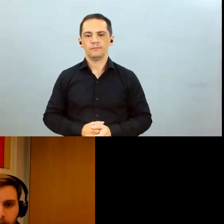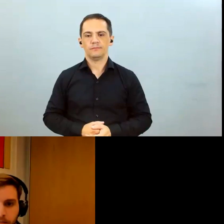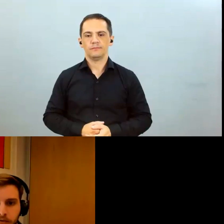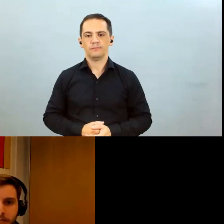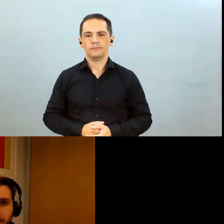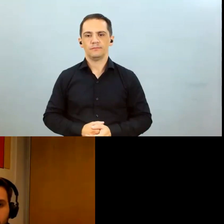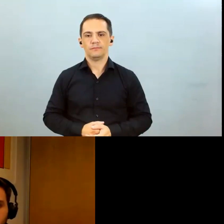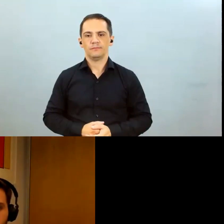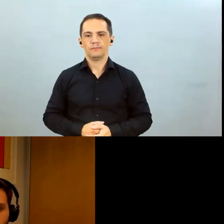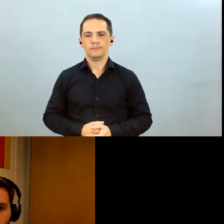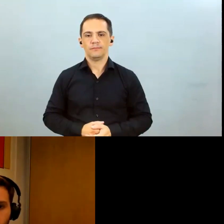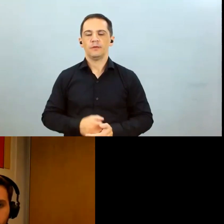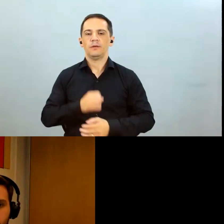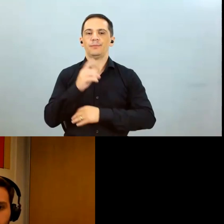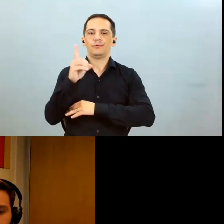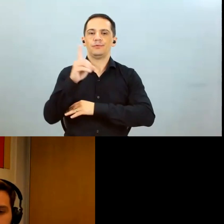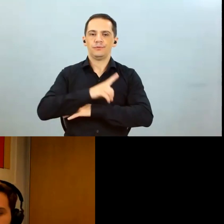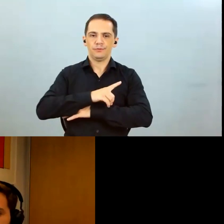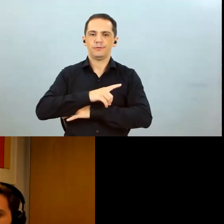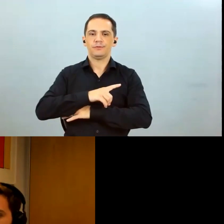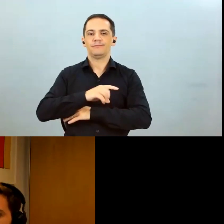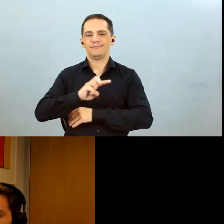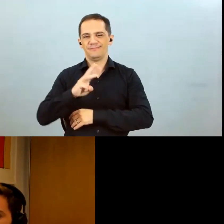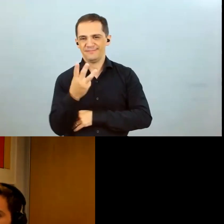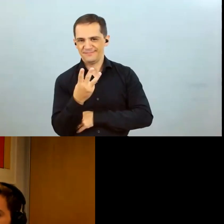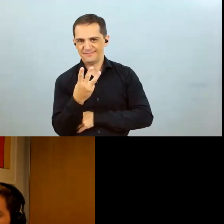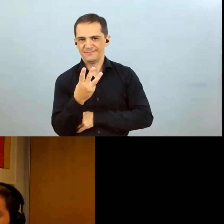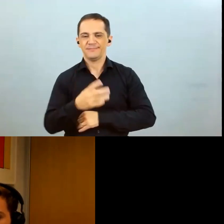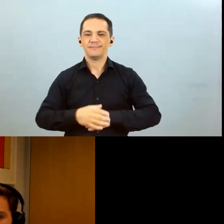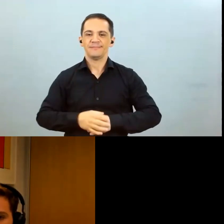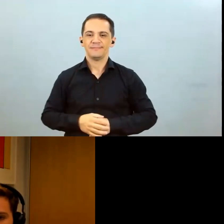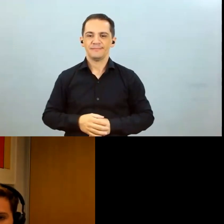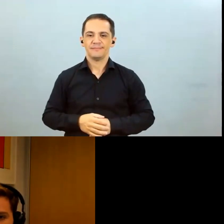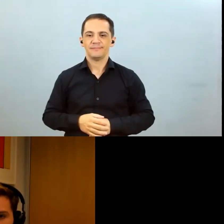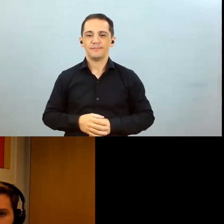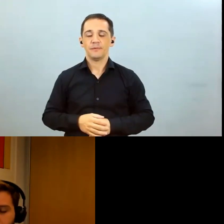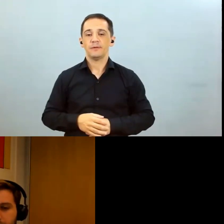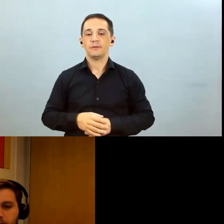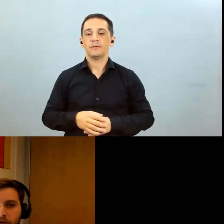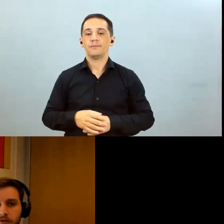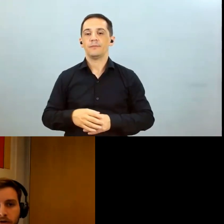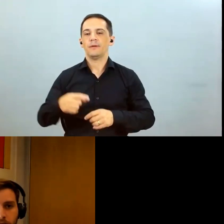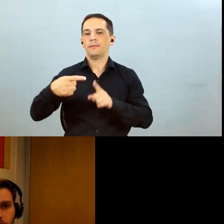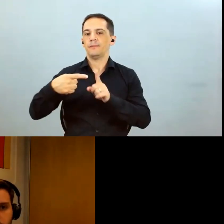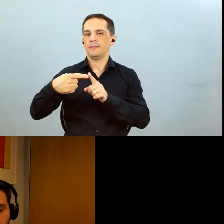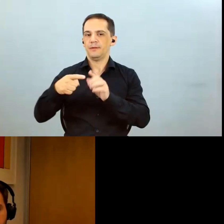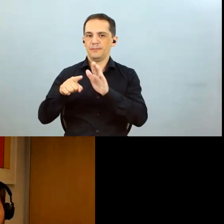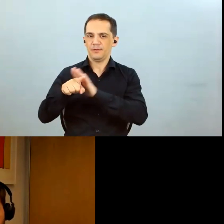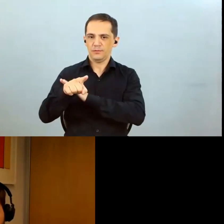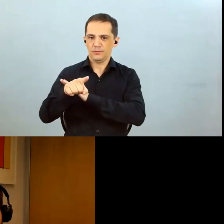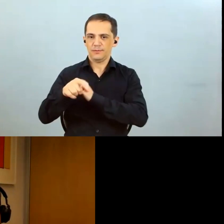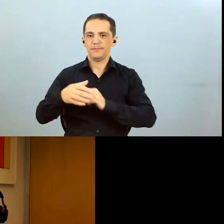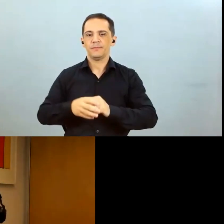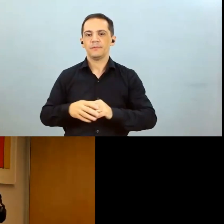bom dia Pavinato Ivo Gelaim obrigado por as perguntas a minha primeira pergunta talvez entrando um pouquinho no tópico de